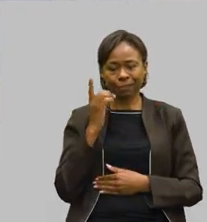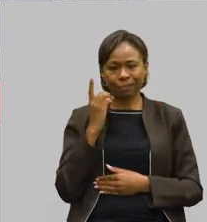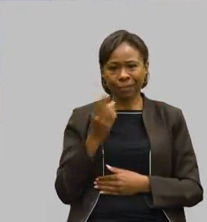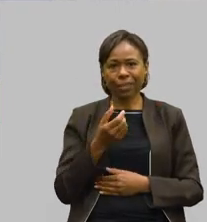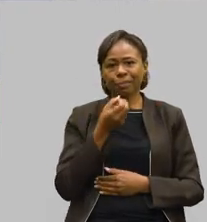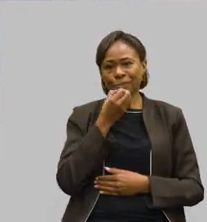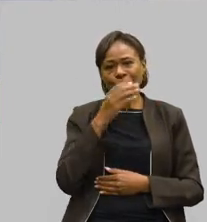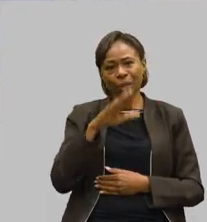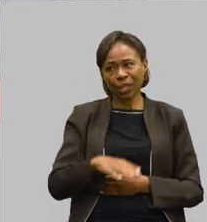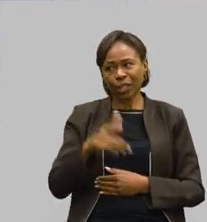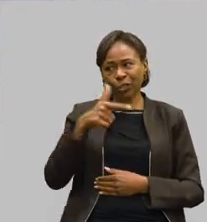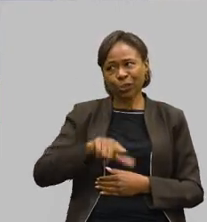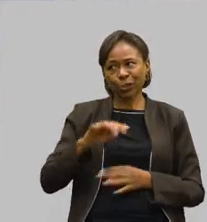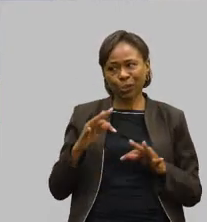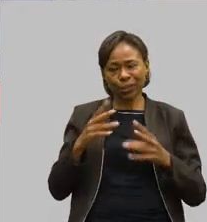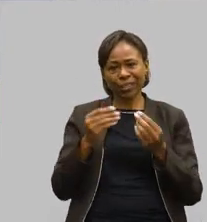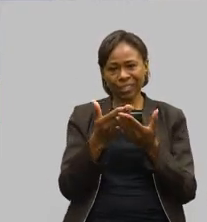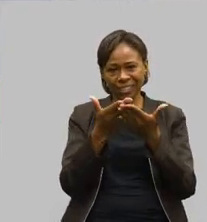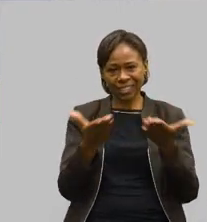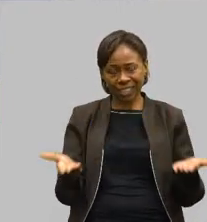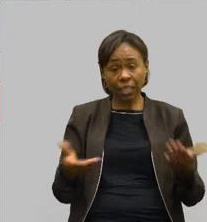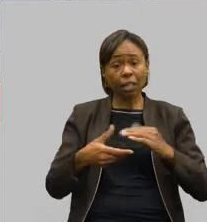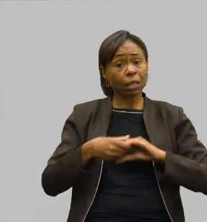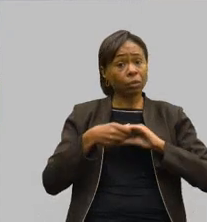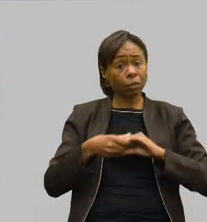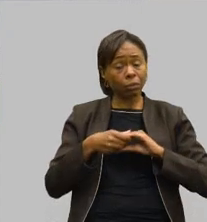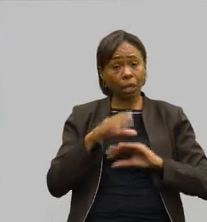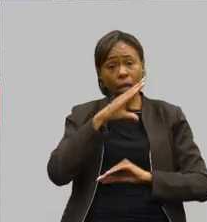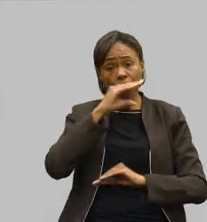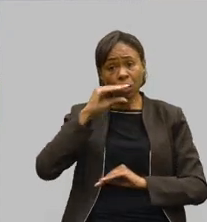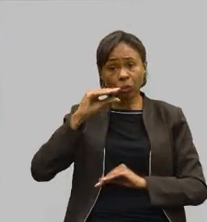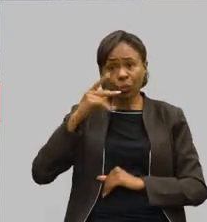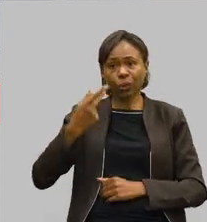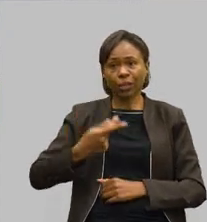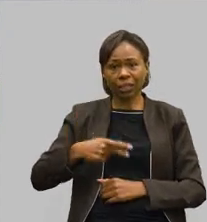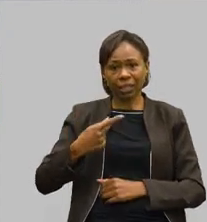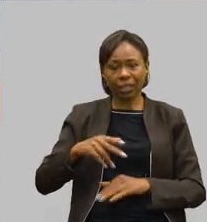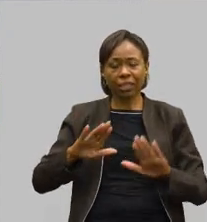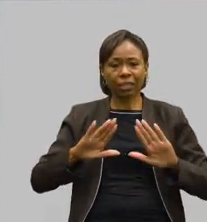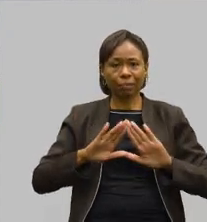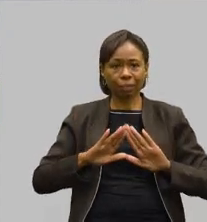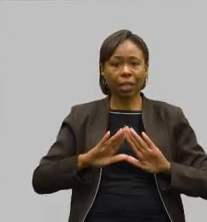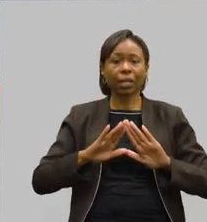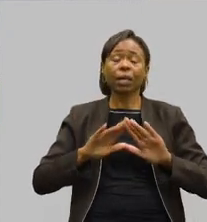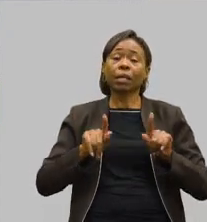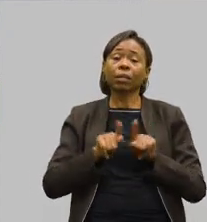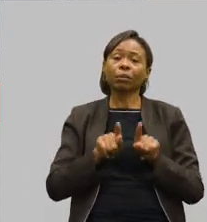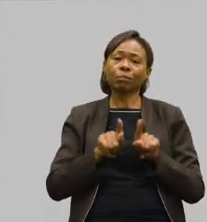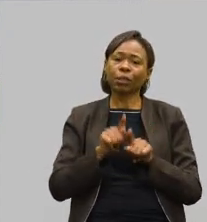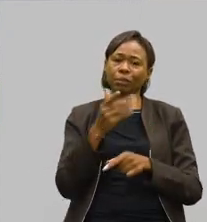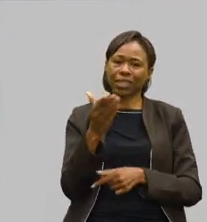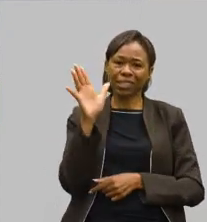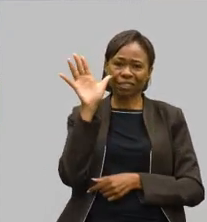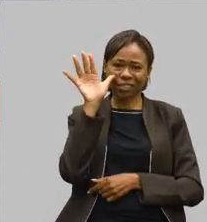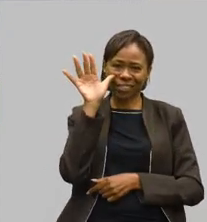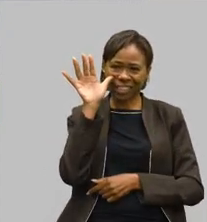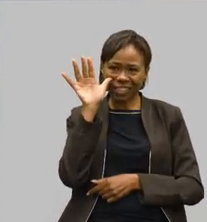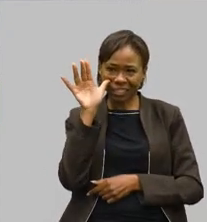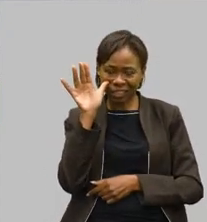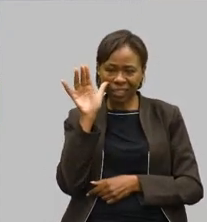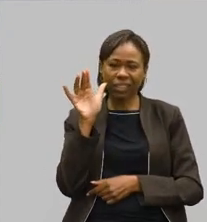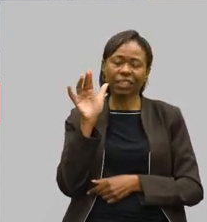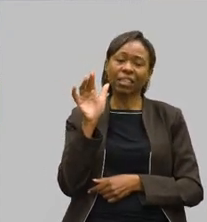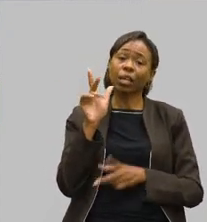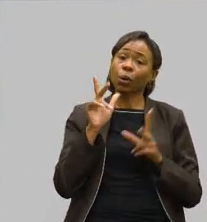aqui presentes. Gostaria de saudar mais uma vez aos servidores dessa casa e também a todos os telespectadores que nos assistem, da mesma